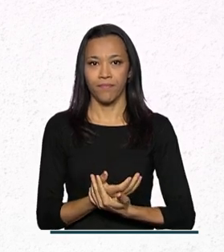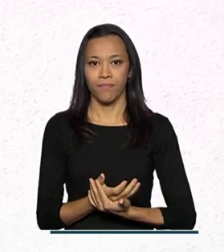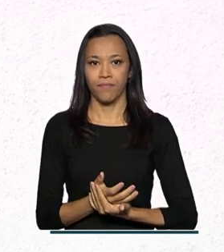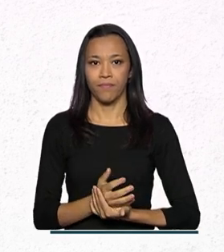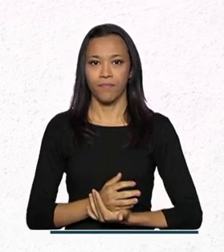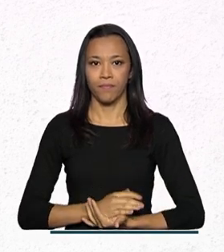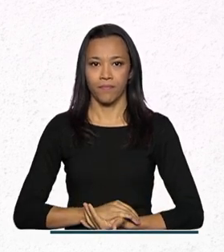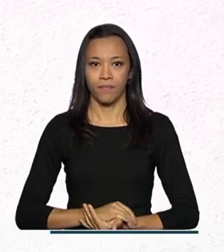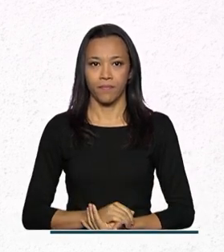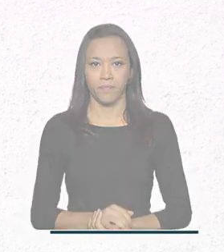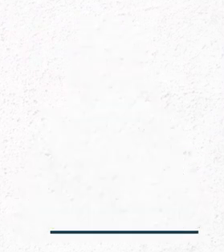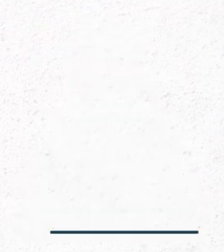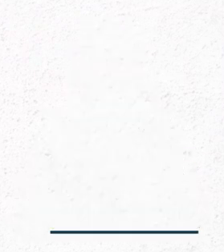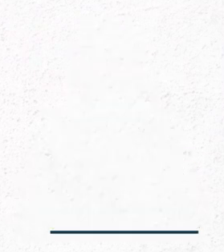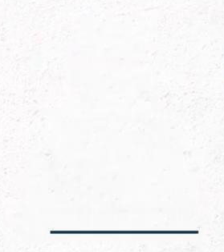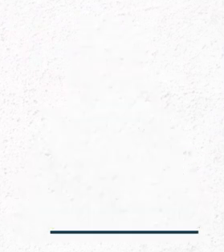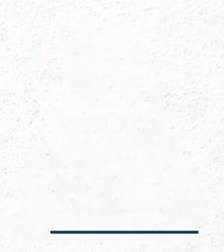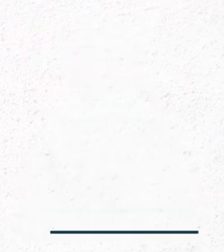.osc